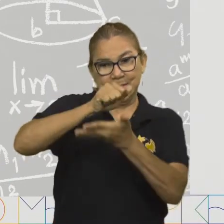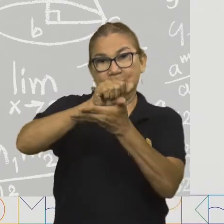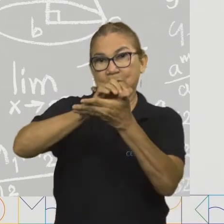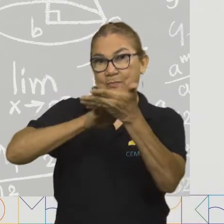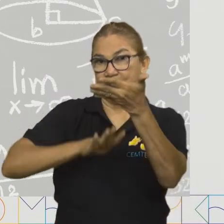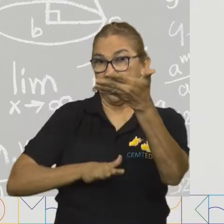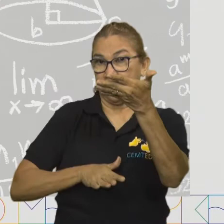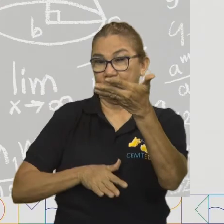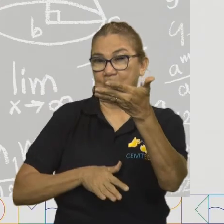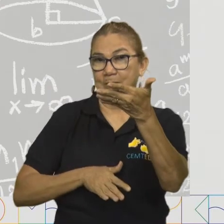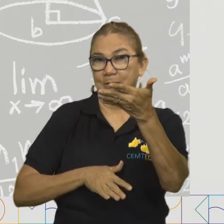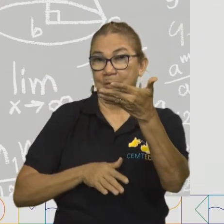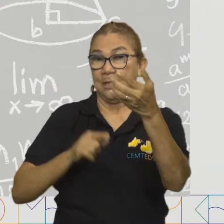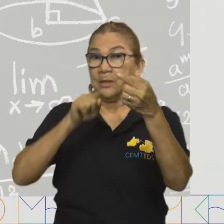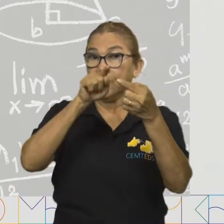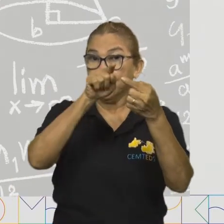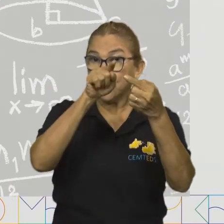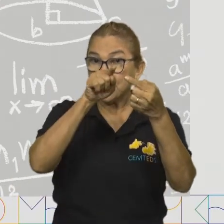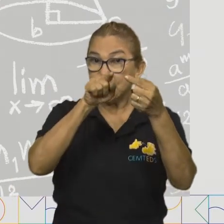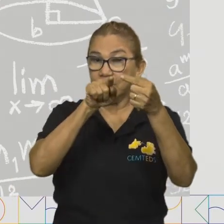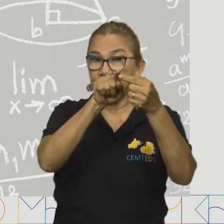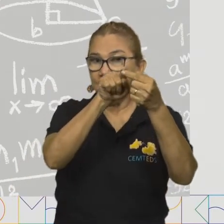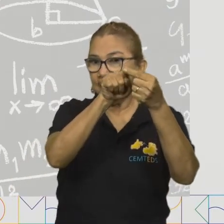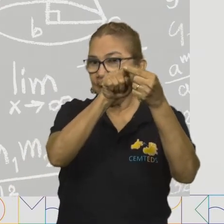na tela a nossa atividade 2.